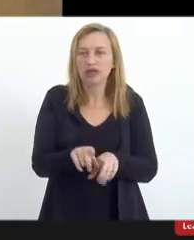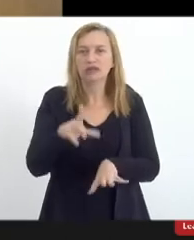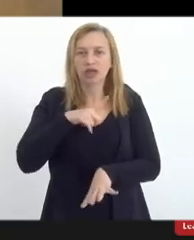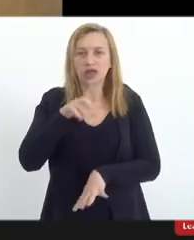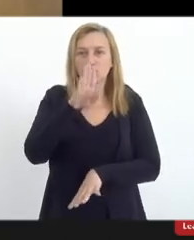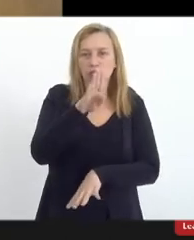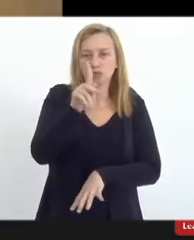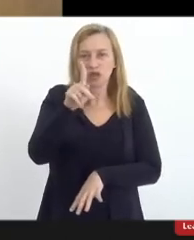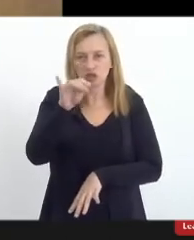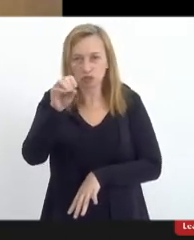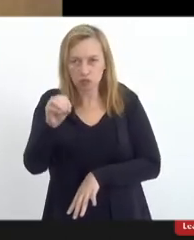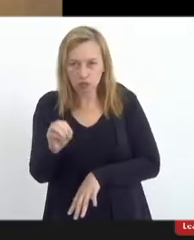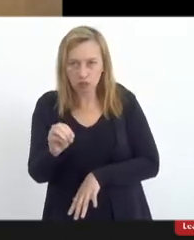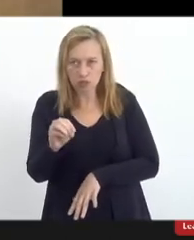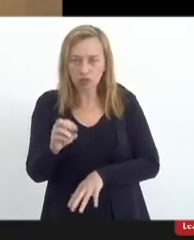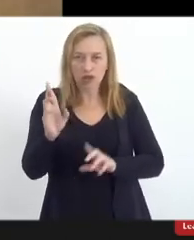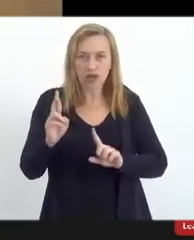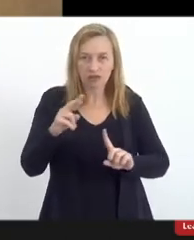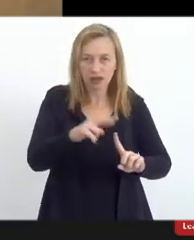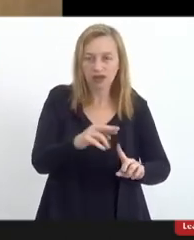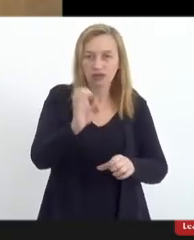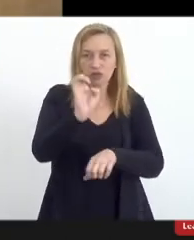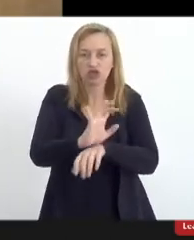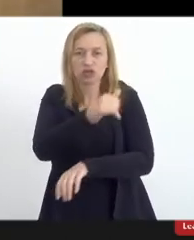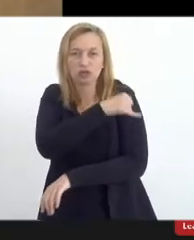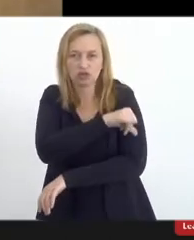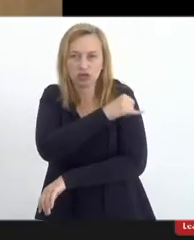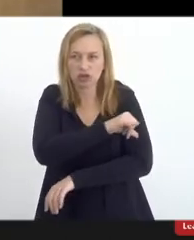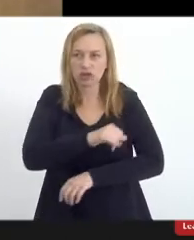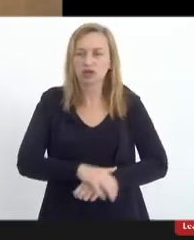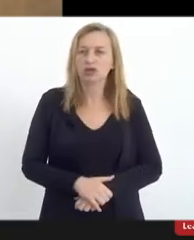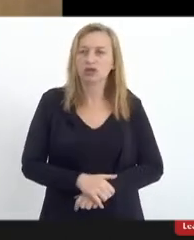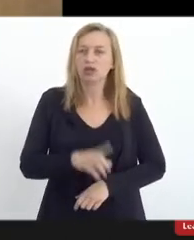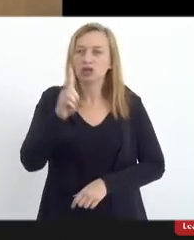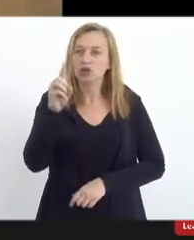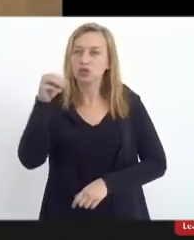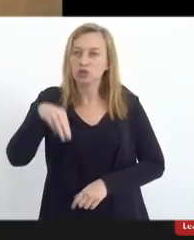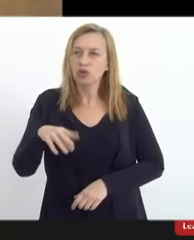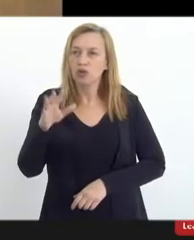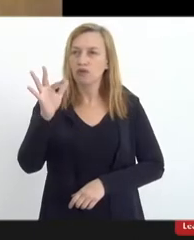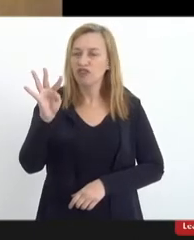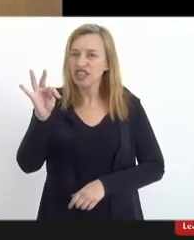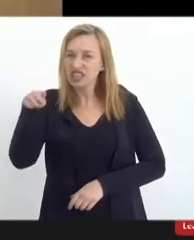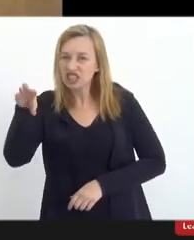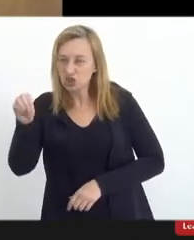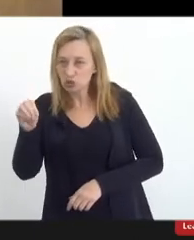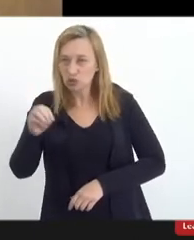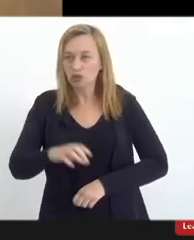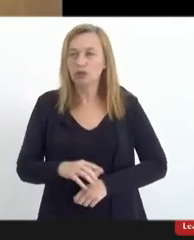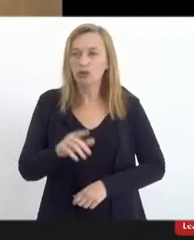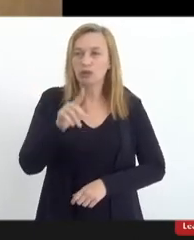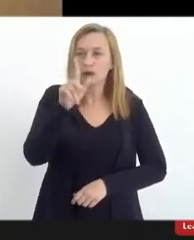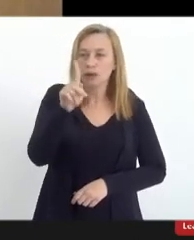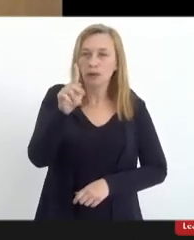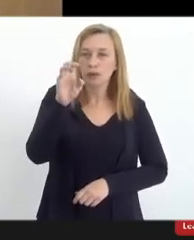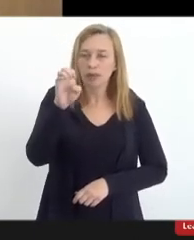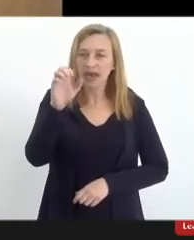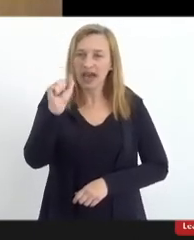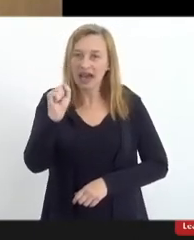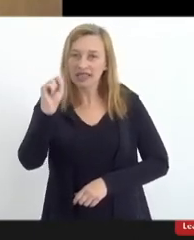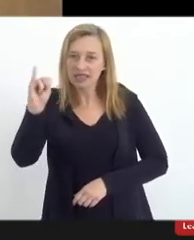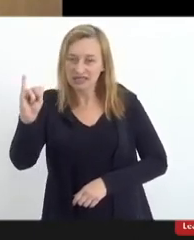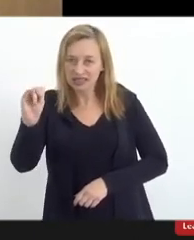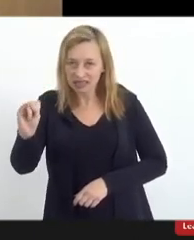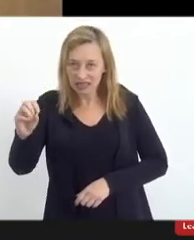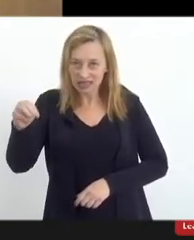referencial para o estado do Rio de Janeiro, que é Dom Francisco Biazin, que